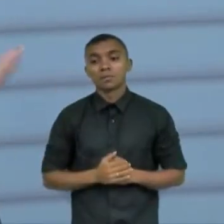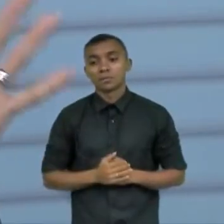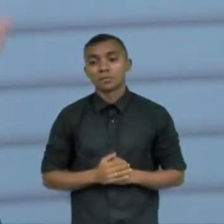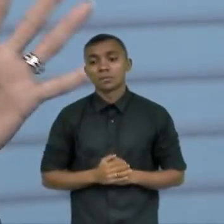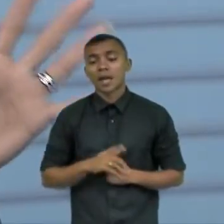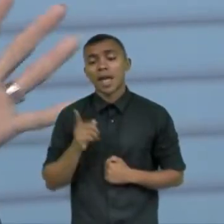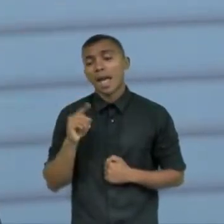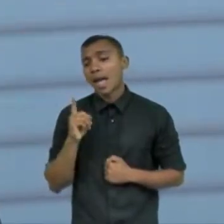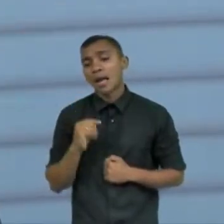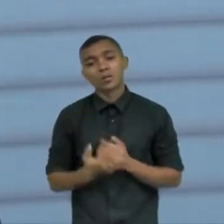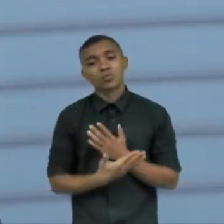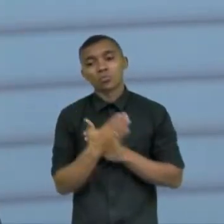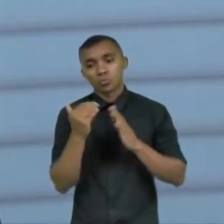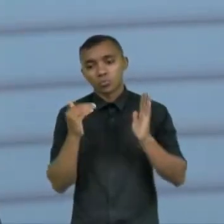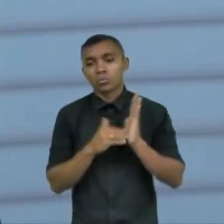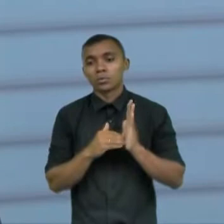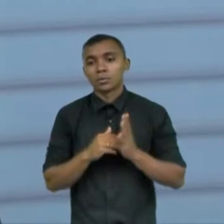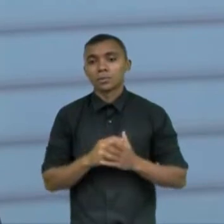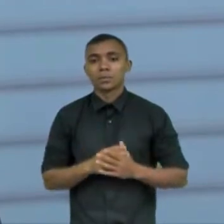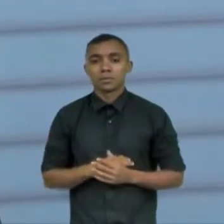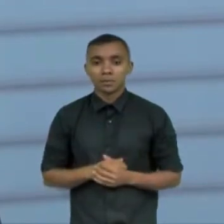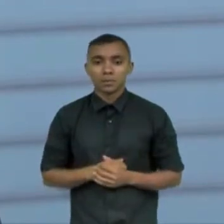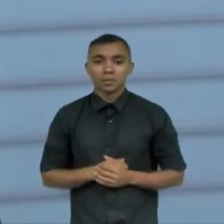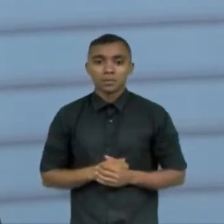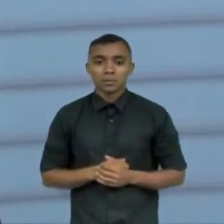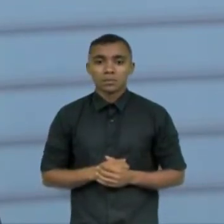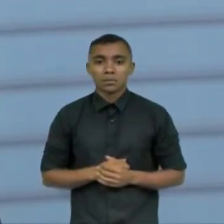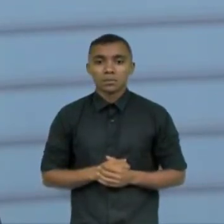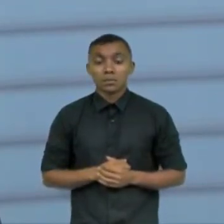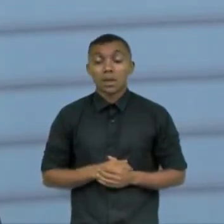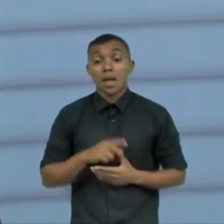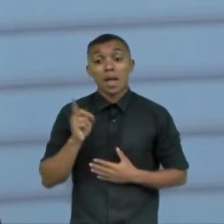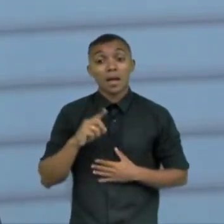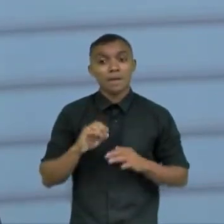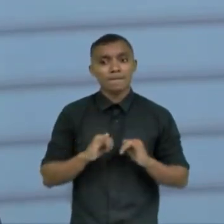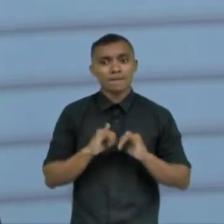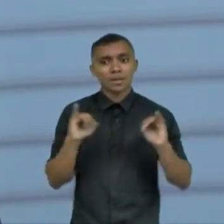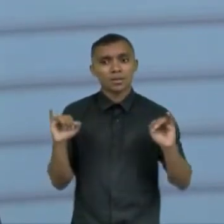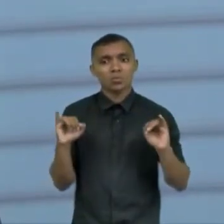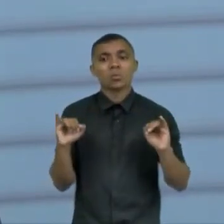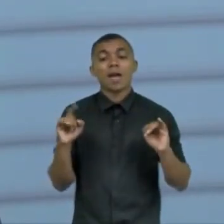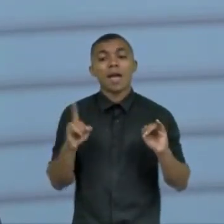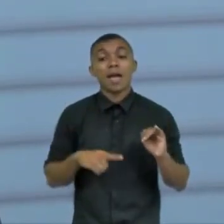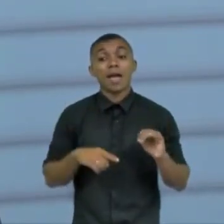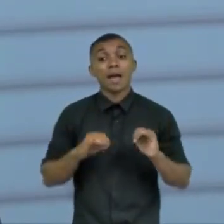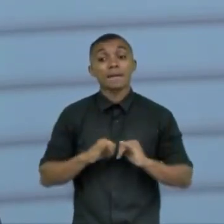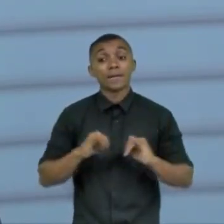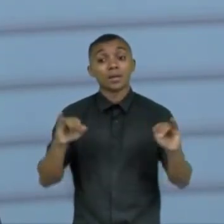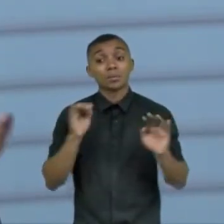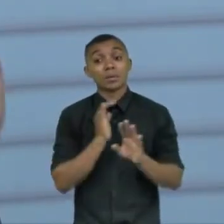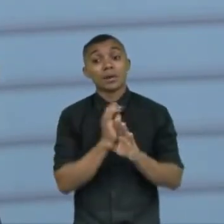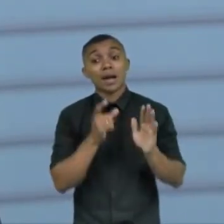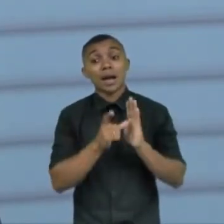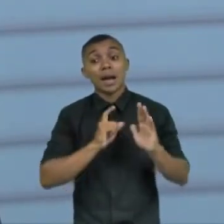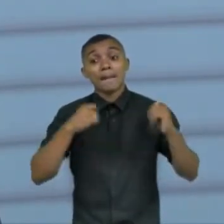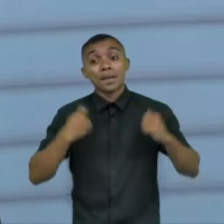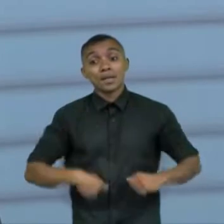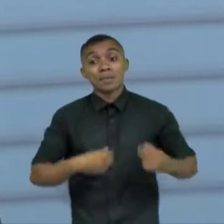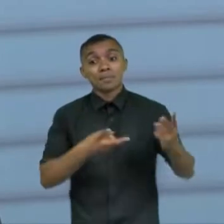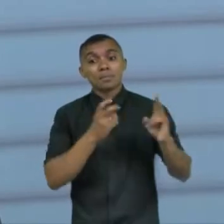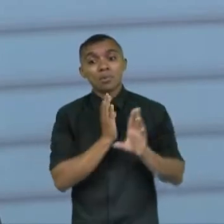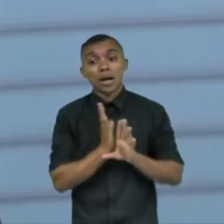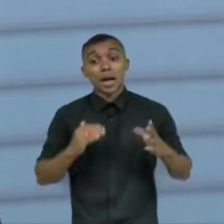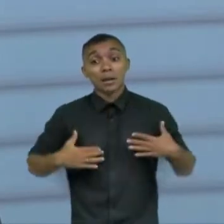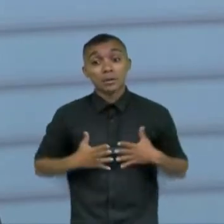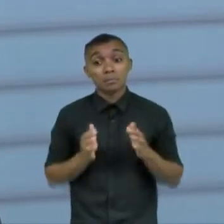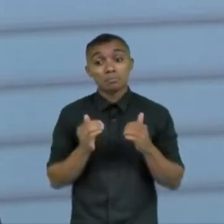generalizada de certa forma mas é é alerta porque eu acho que a gente precisa perceber que o autista pode estar do seu